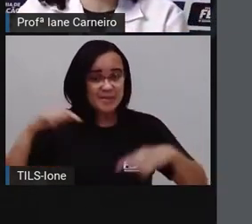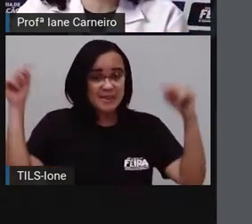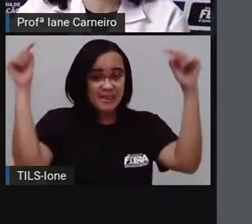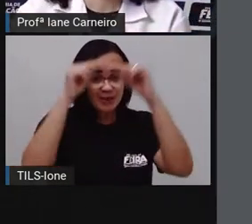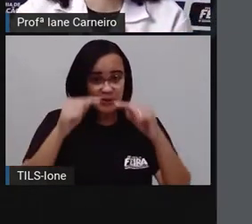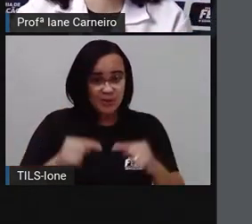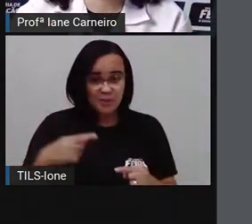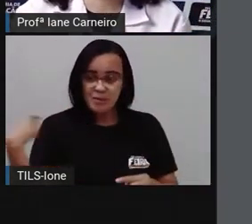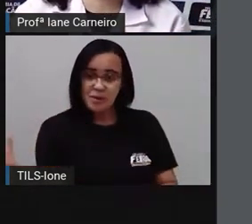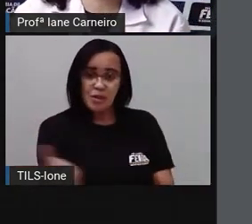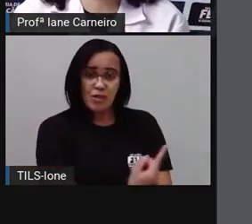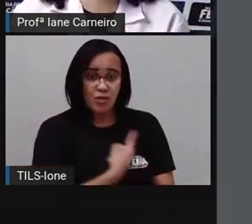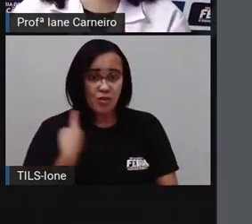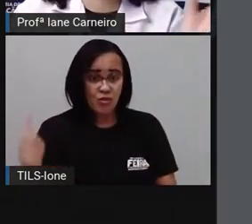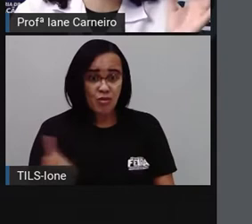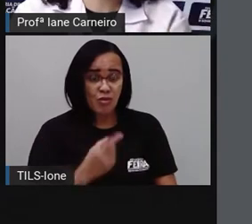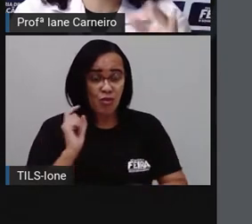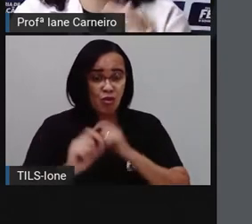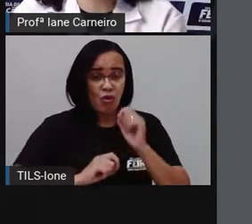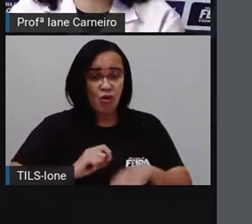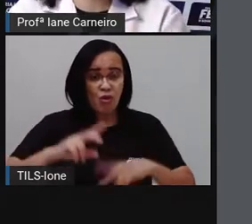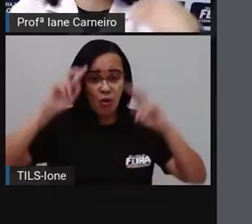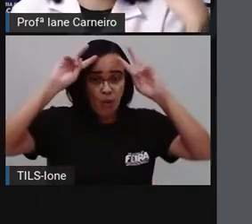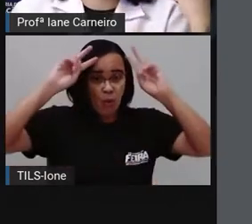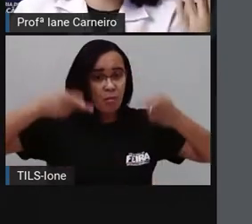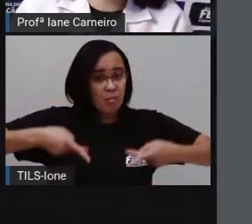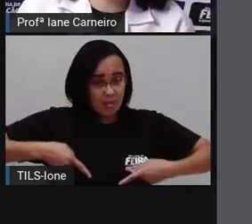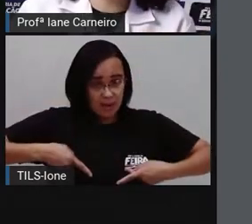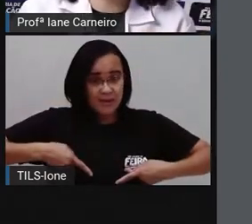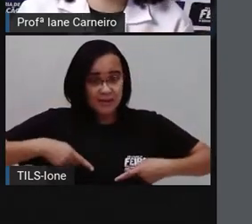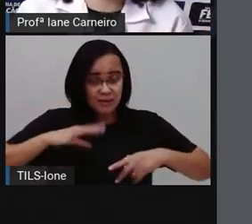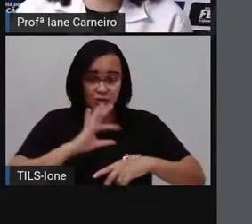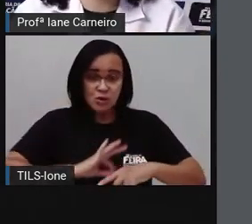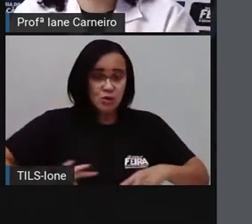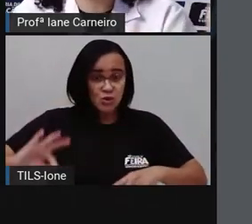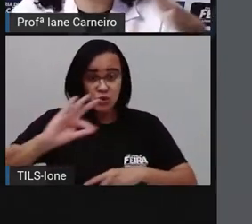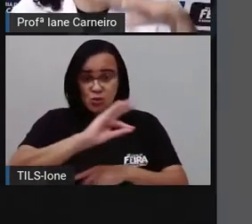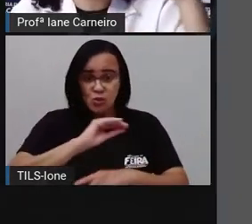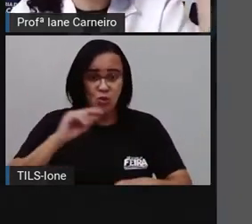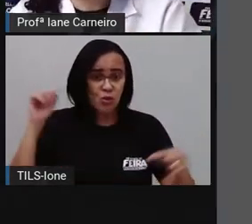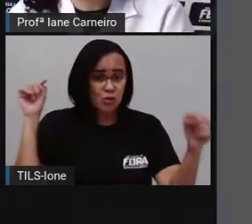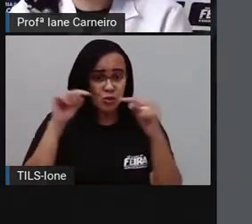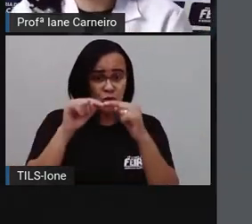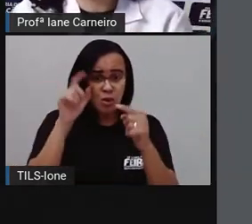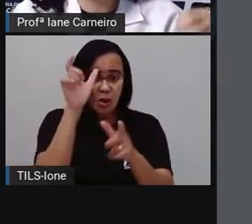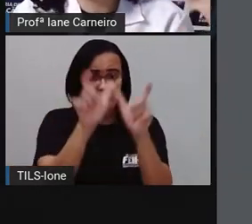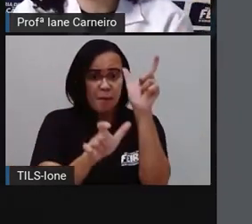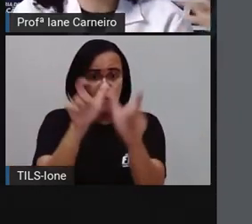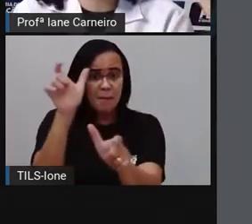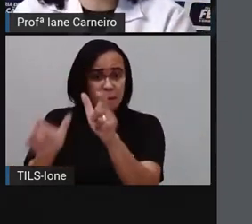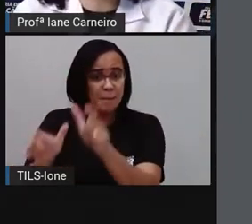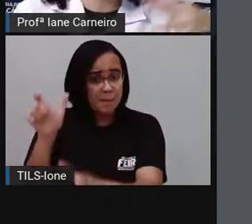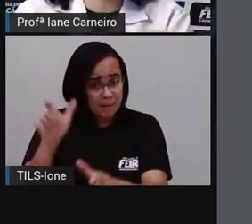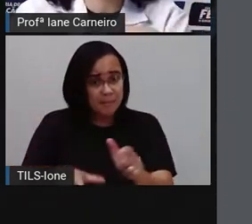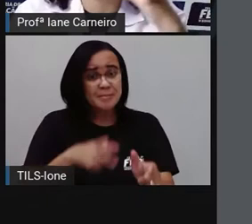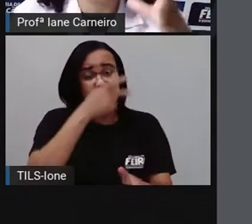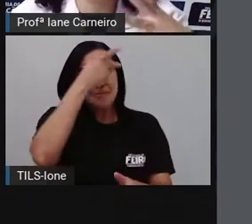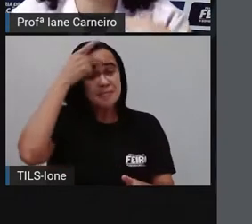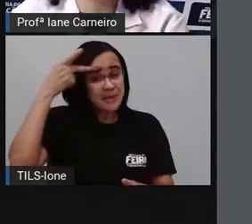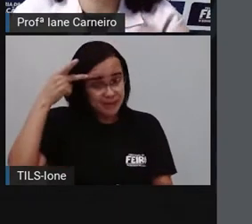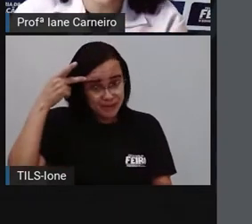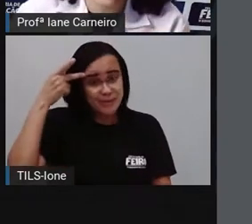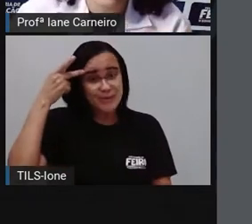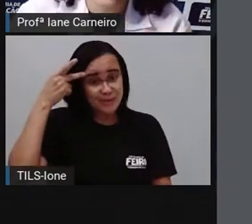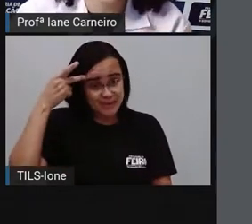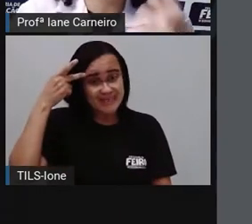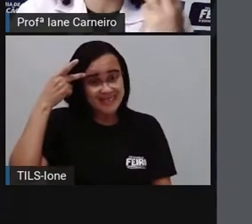E olha só, todos são gente. Todas essas características fazem parte de nós,